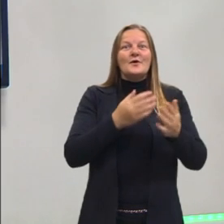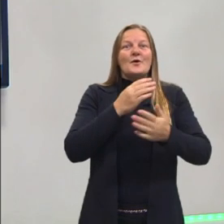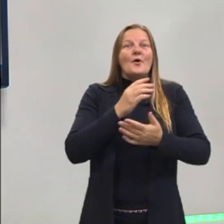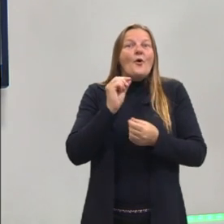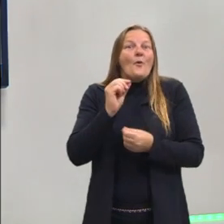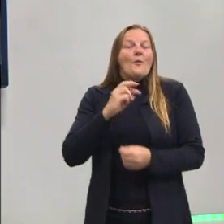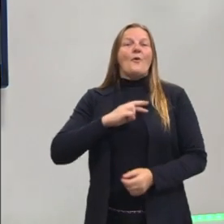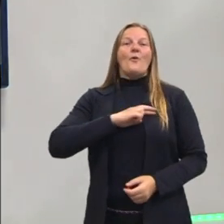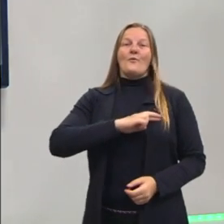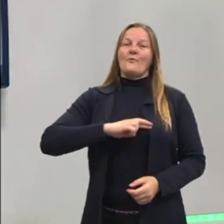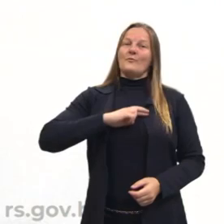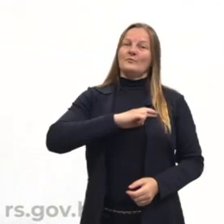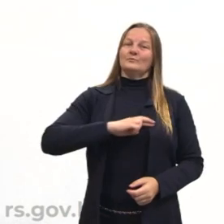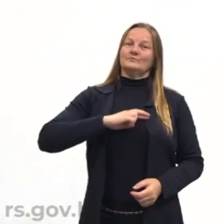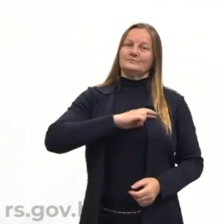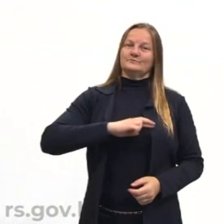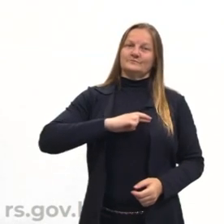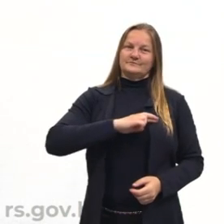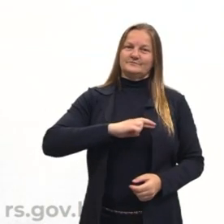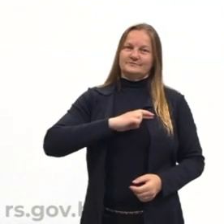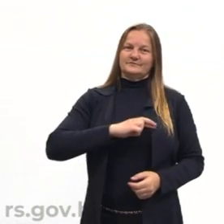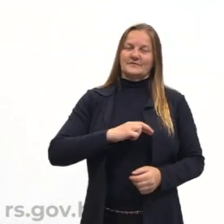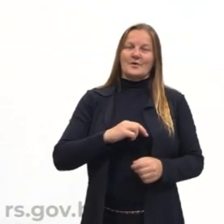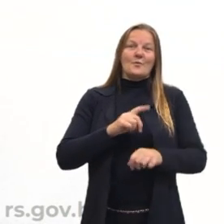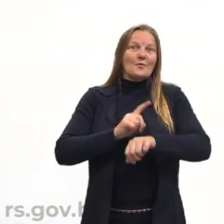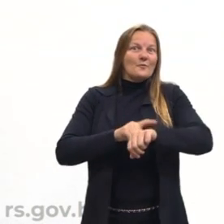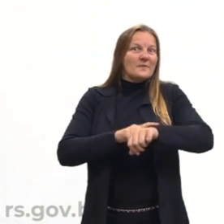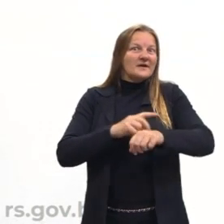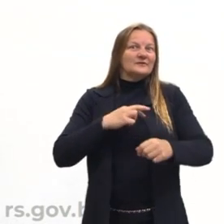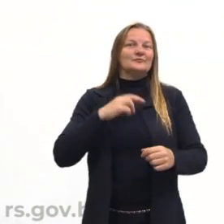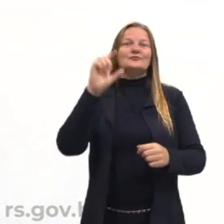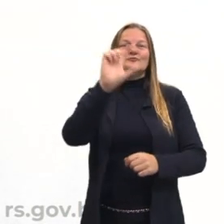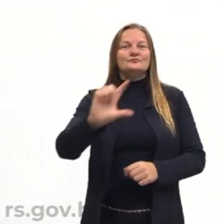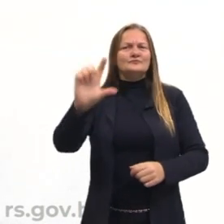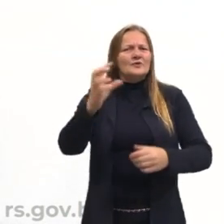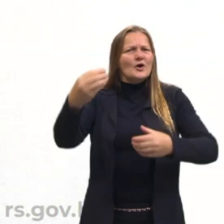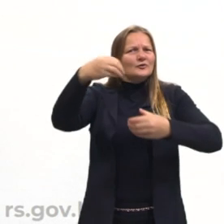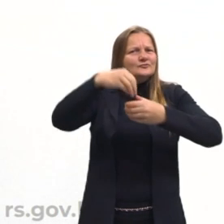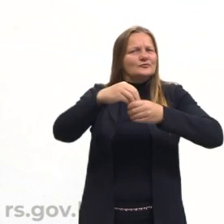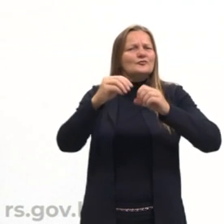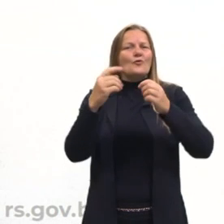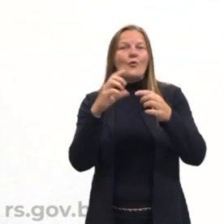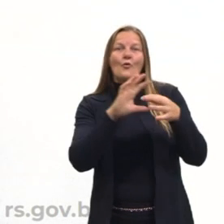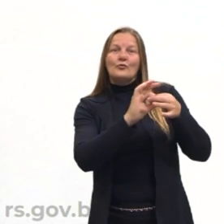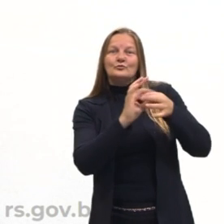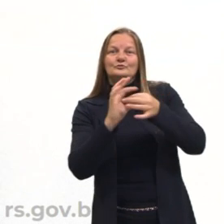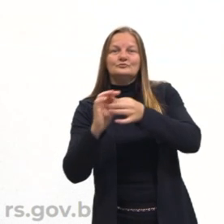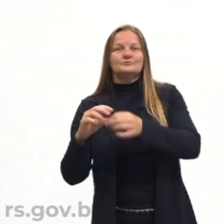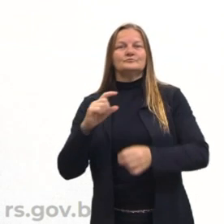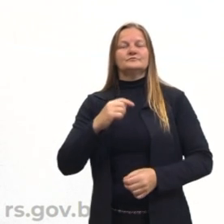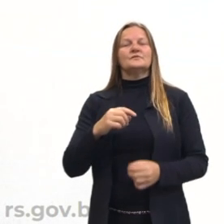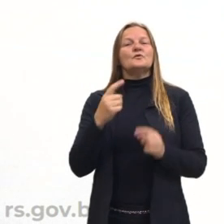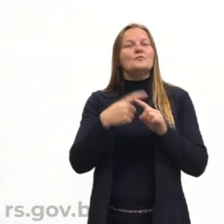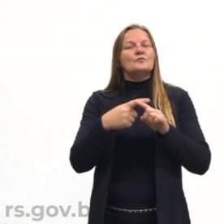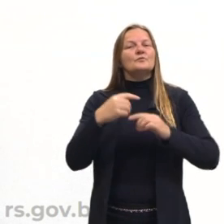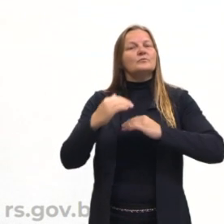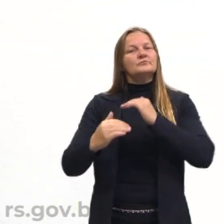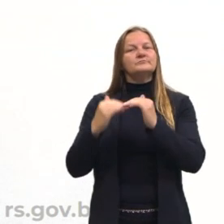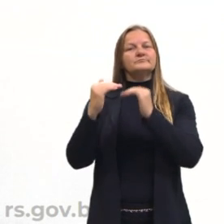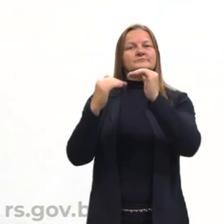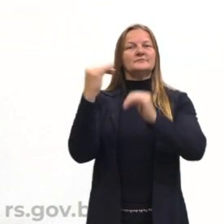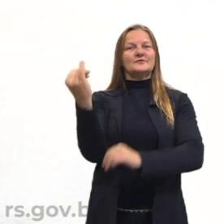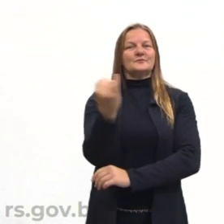romantismo. E é muito importante esse momento dentro da literatura, porque a gente passa por um processo muito importante